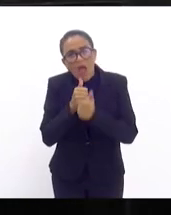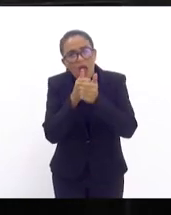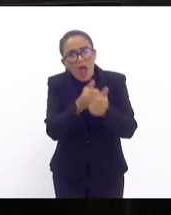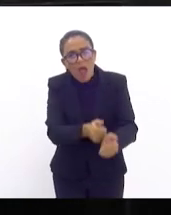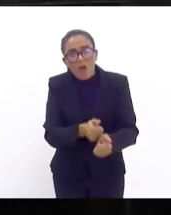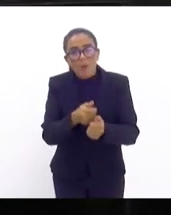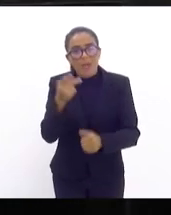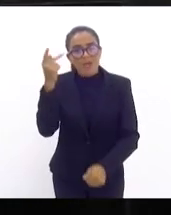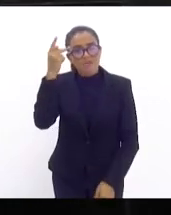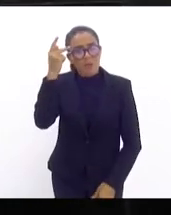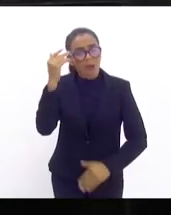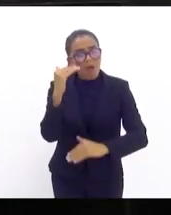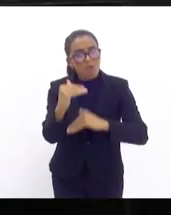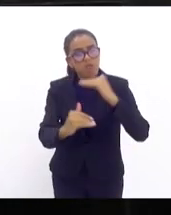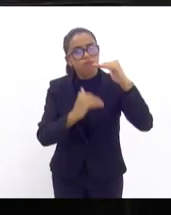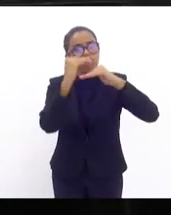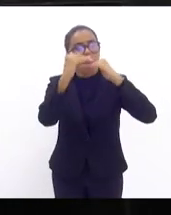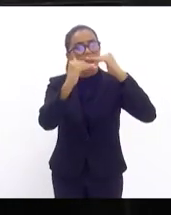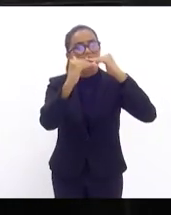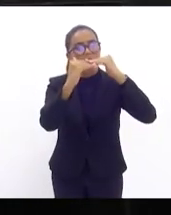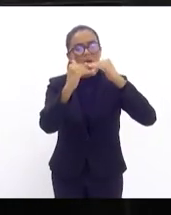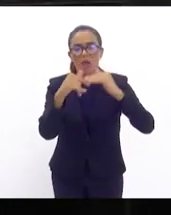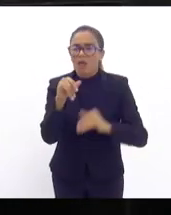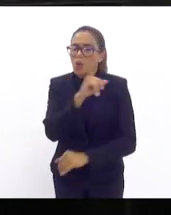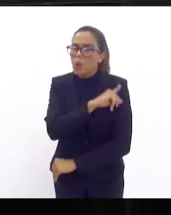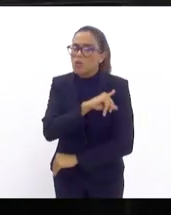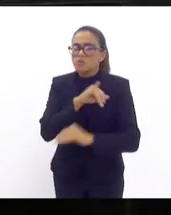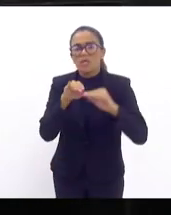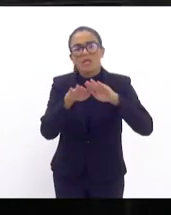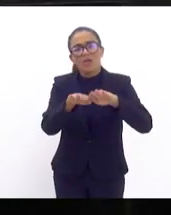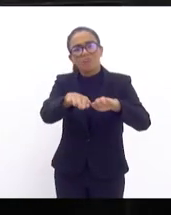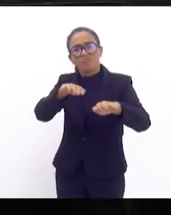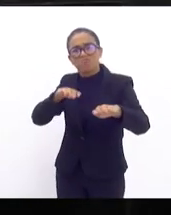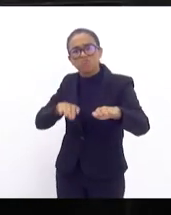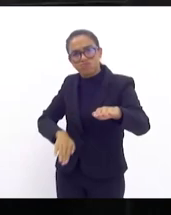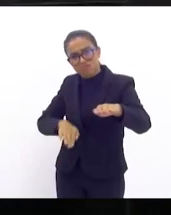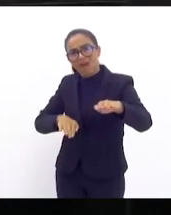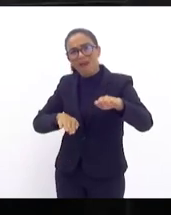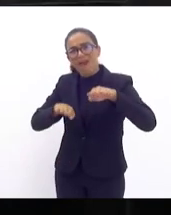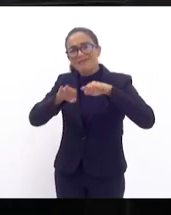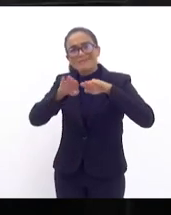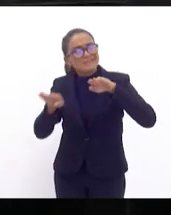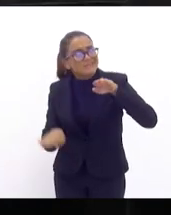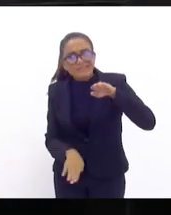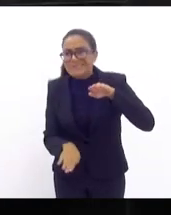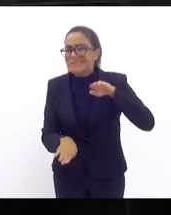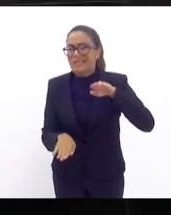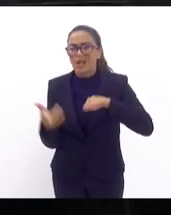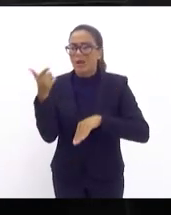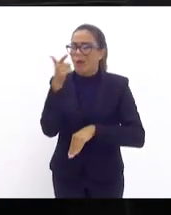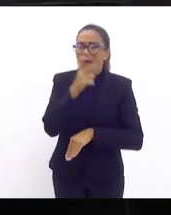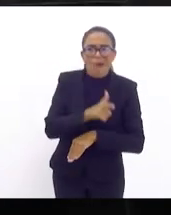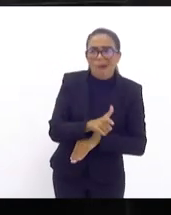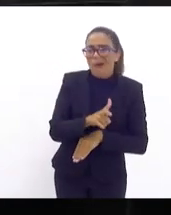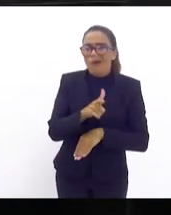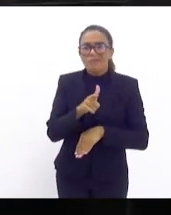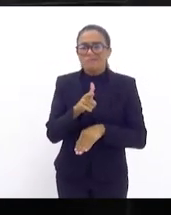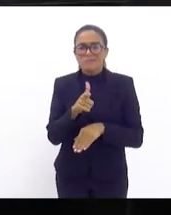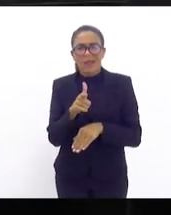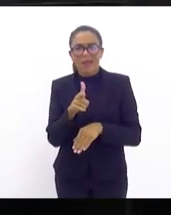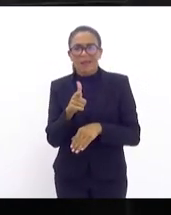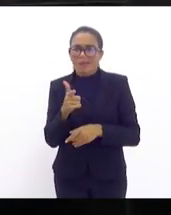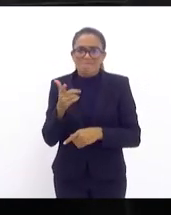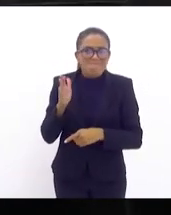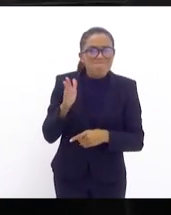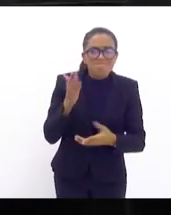avançando nessa pauta e o Rio de Janeiro mais uma vez não entrando nesse debate e não implementando